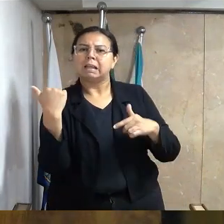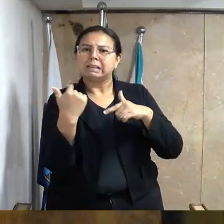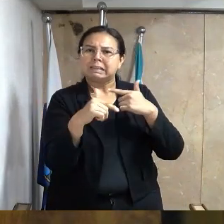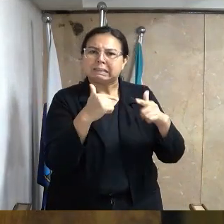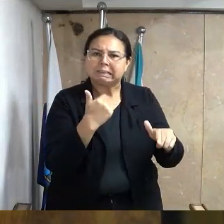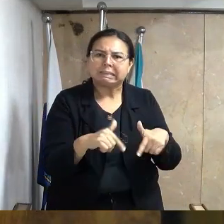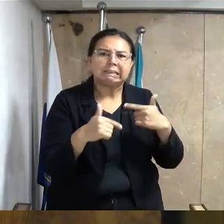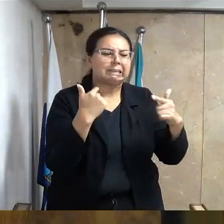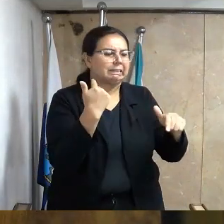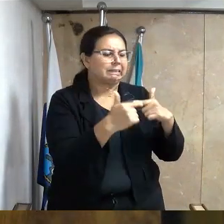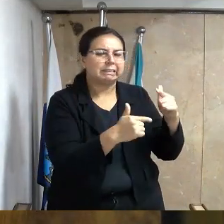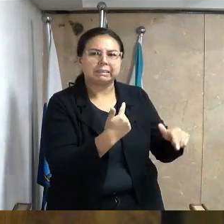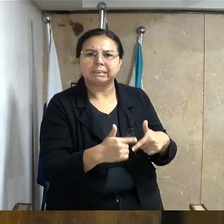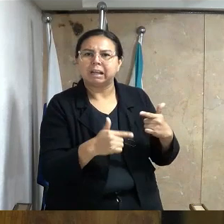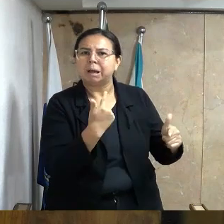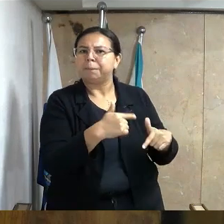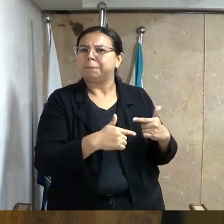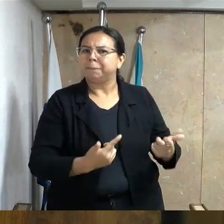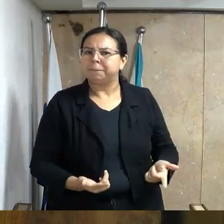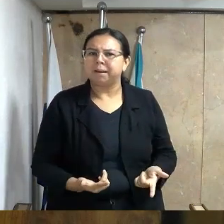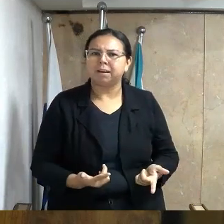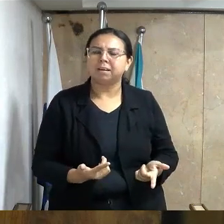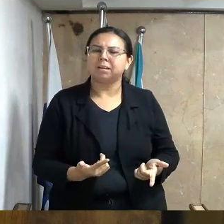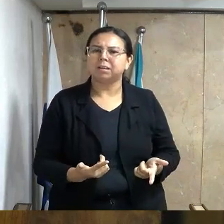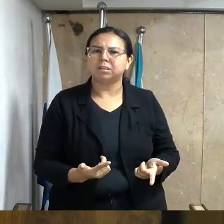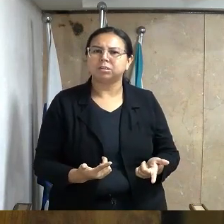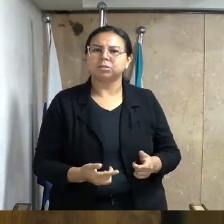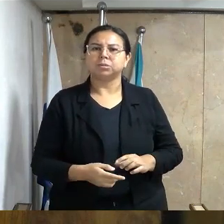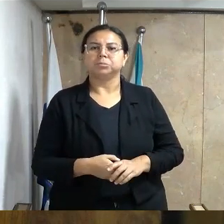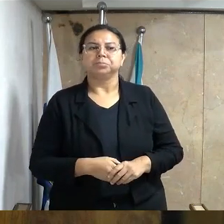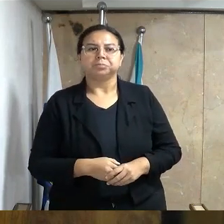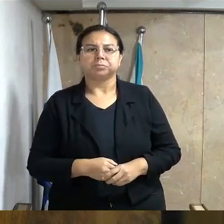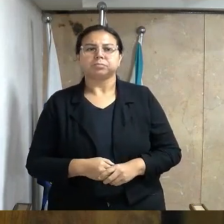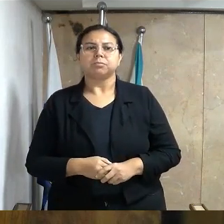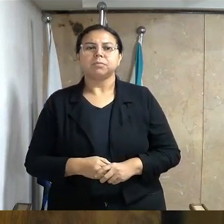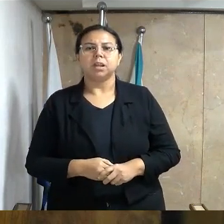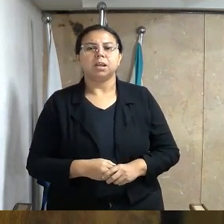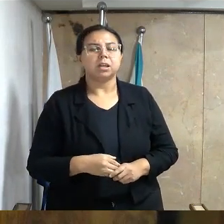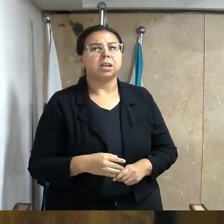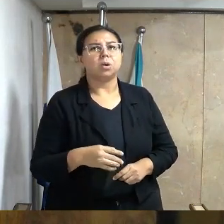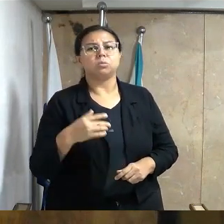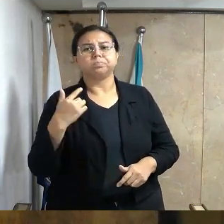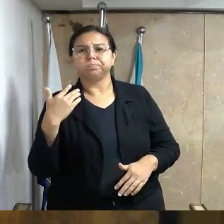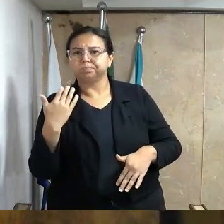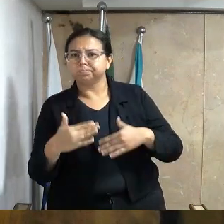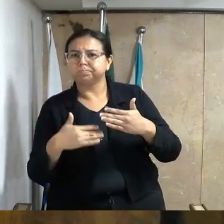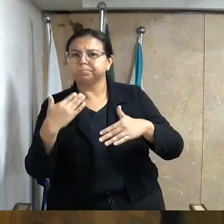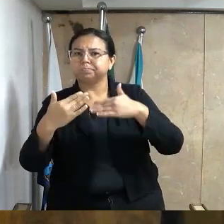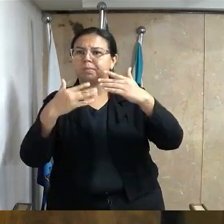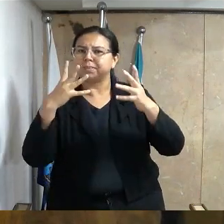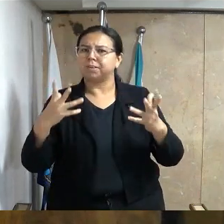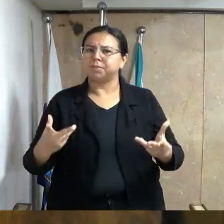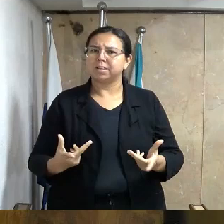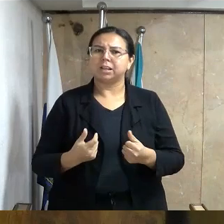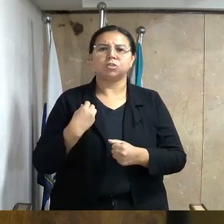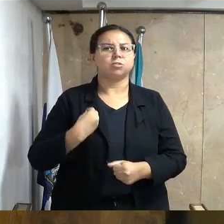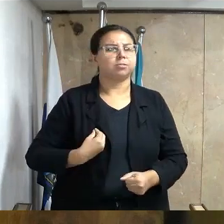às condições de trabalhos precárias, que comprometem seu desenvolvimento e sua qualidade de vida.